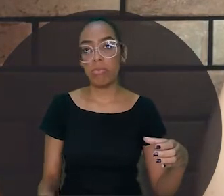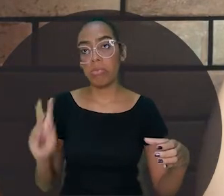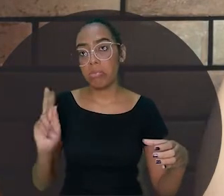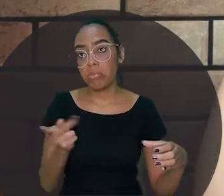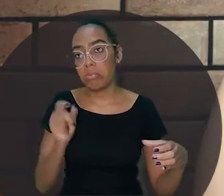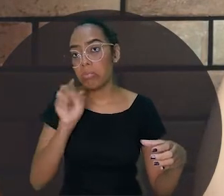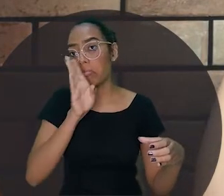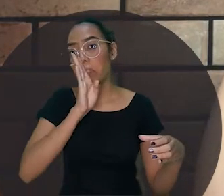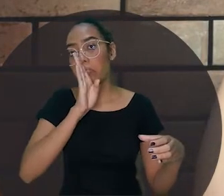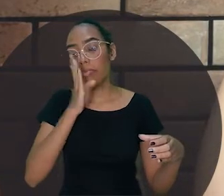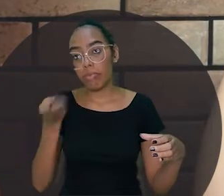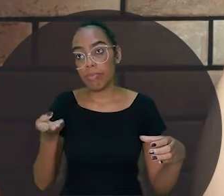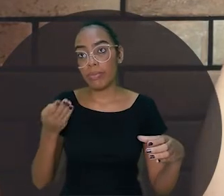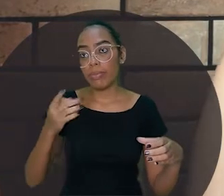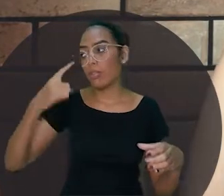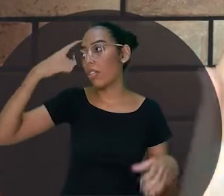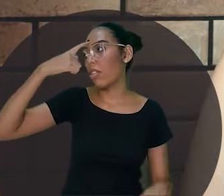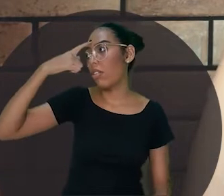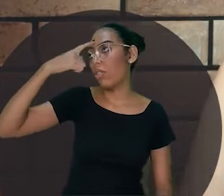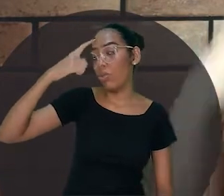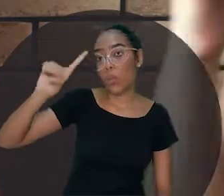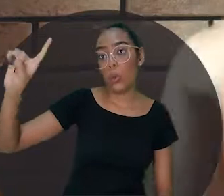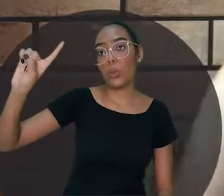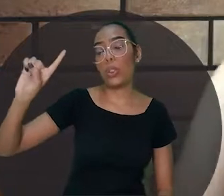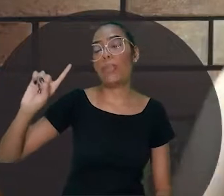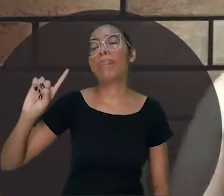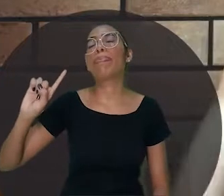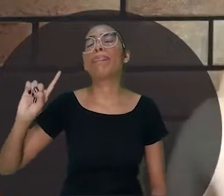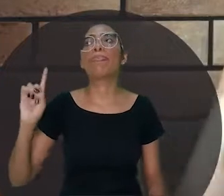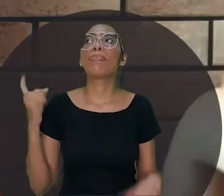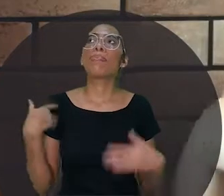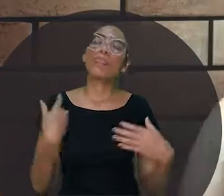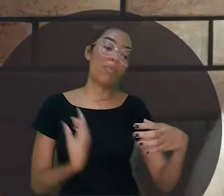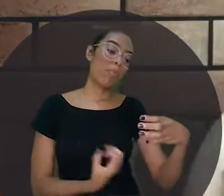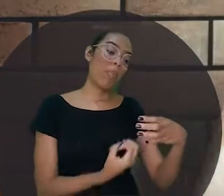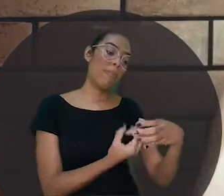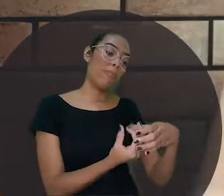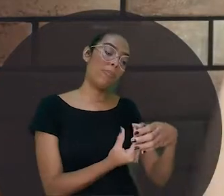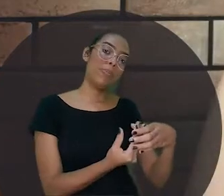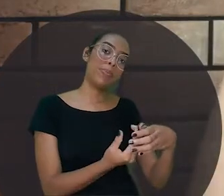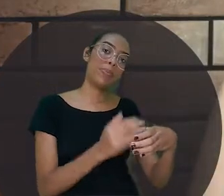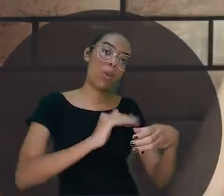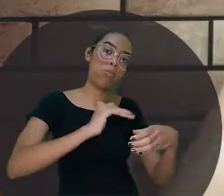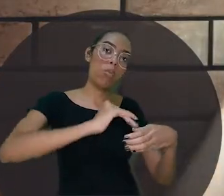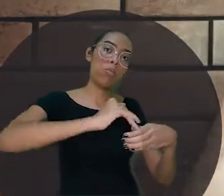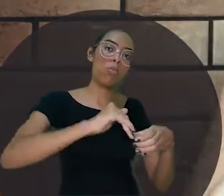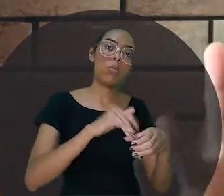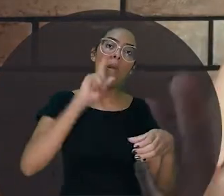não aconteceu nada. No outro dia, ele ficou lá adubando,